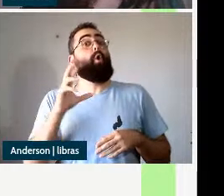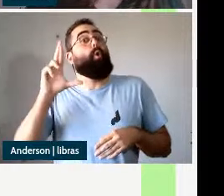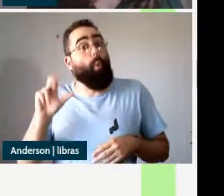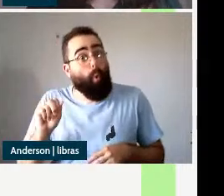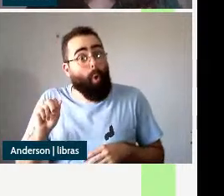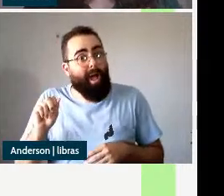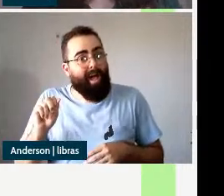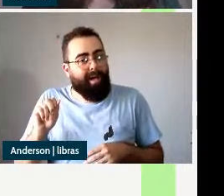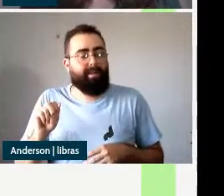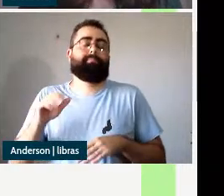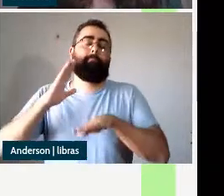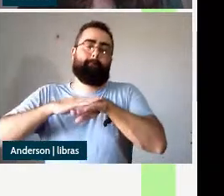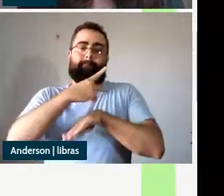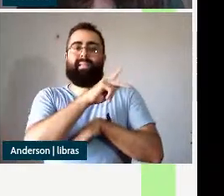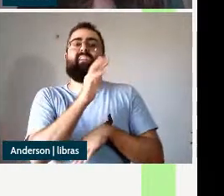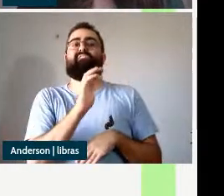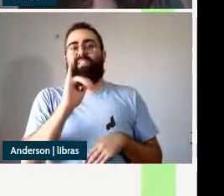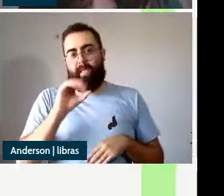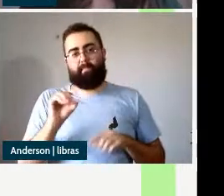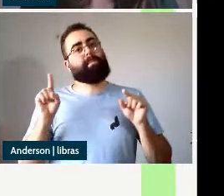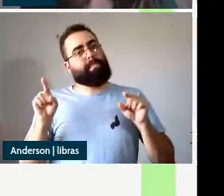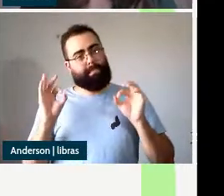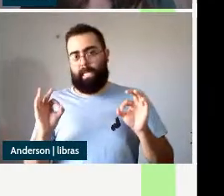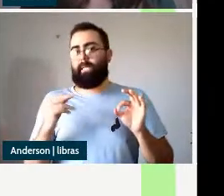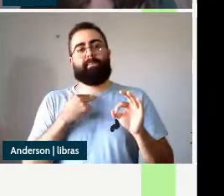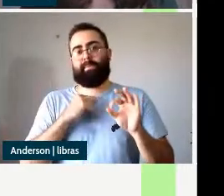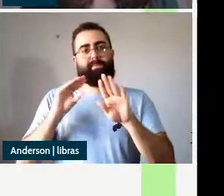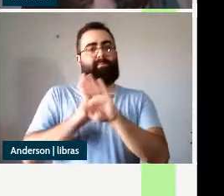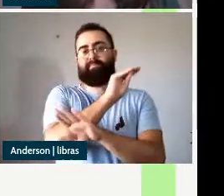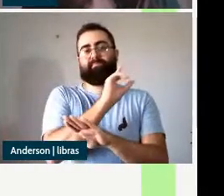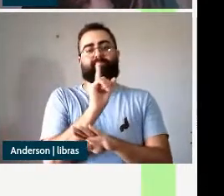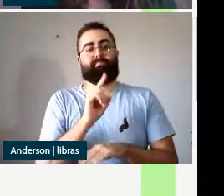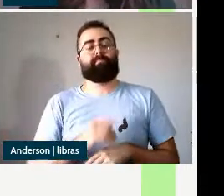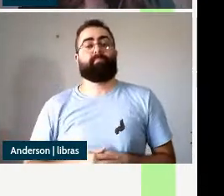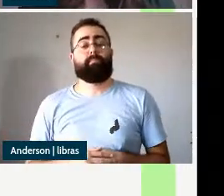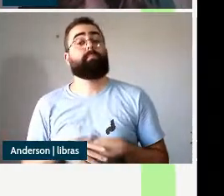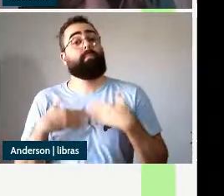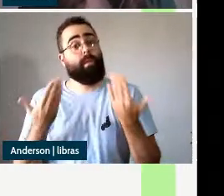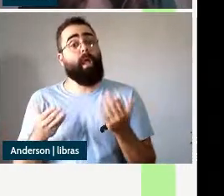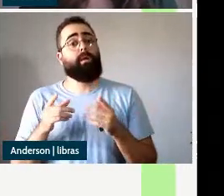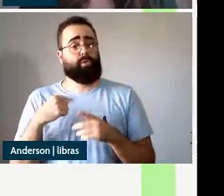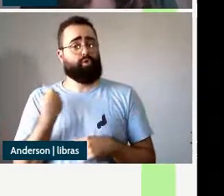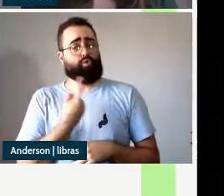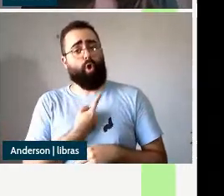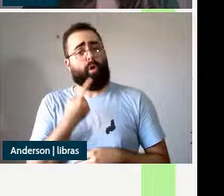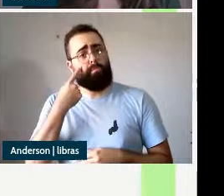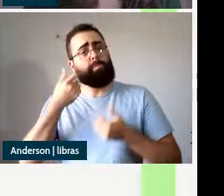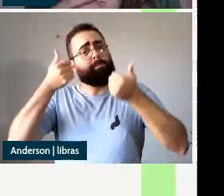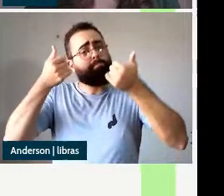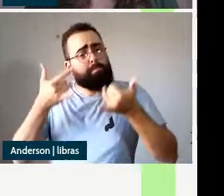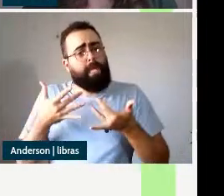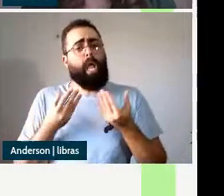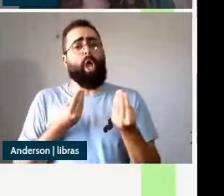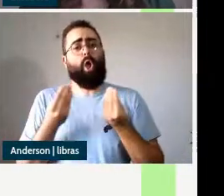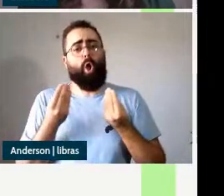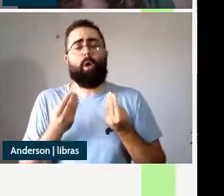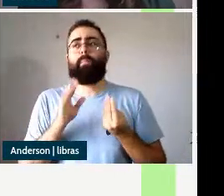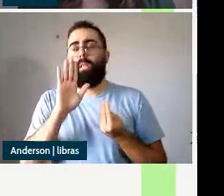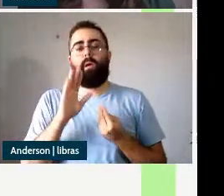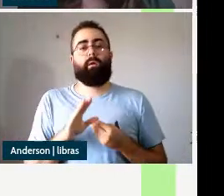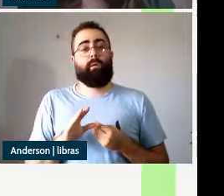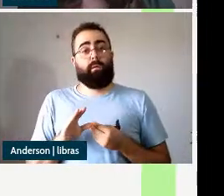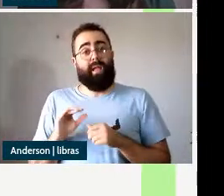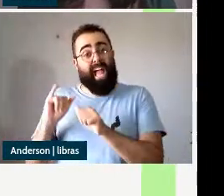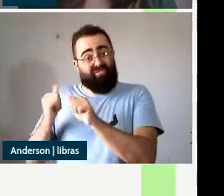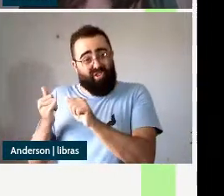o segundo passo da nossa argumentação foi mostrar que embora o depictivo não forme um constituinte nominal